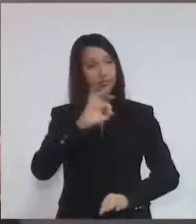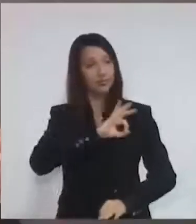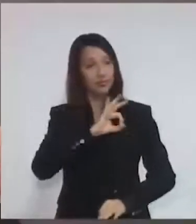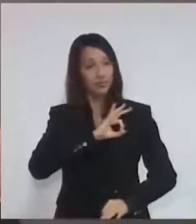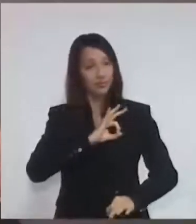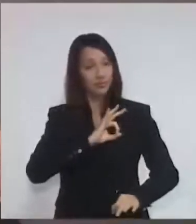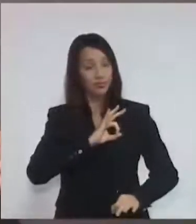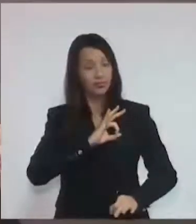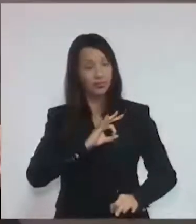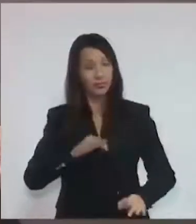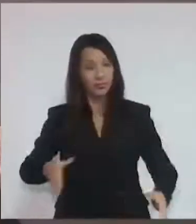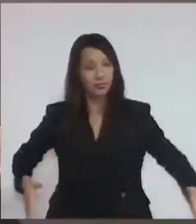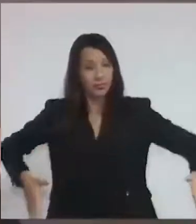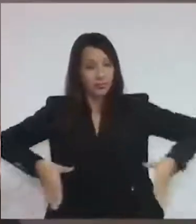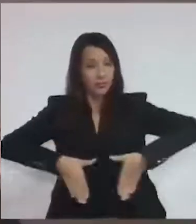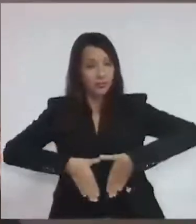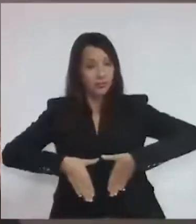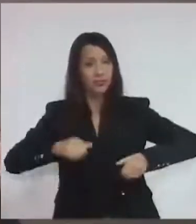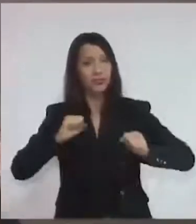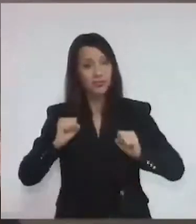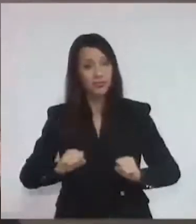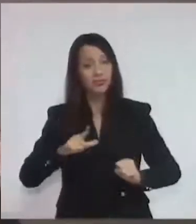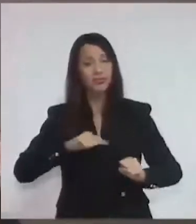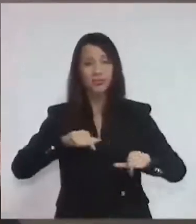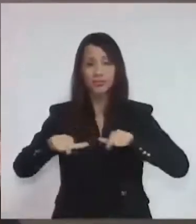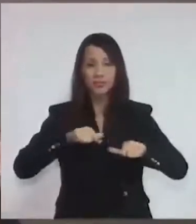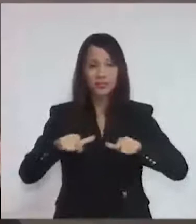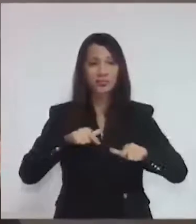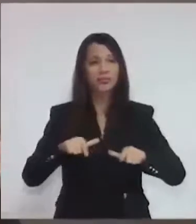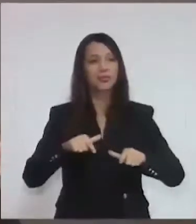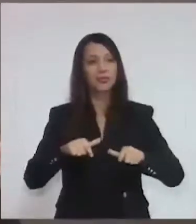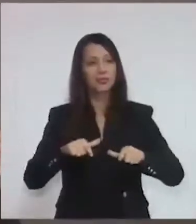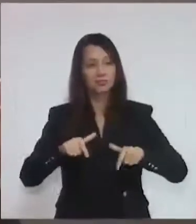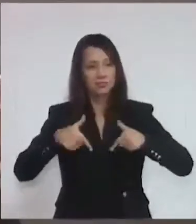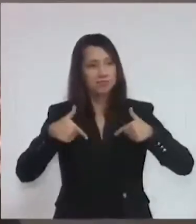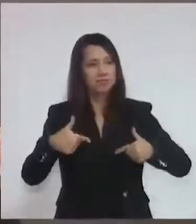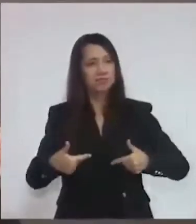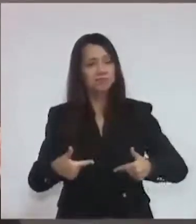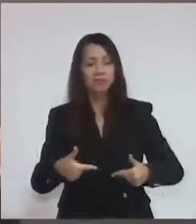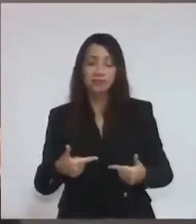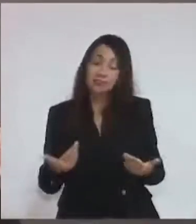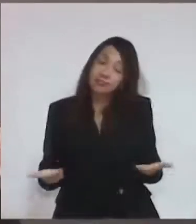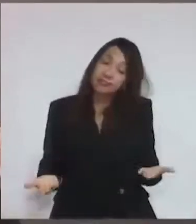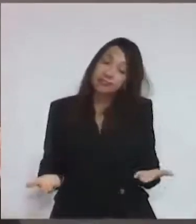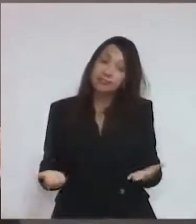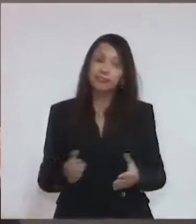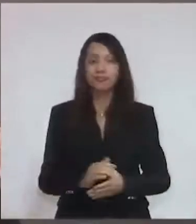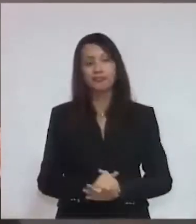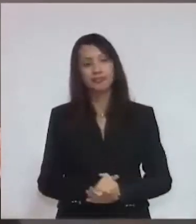condições para que eles possam trabalhar, possam trabalhar, infelizmente,